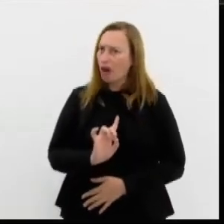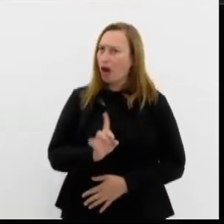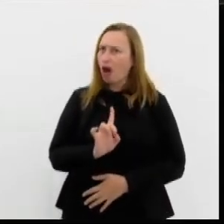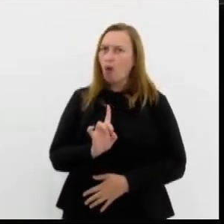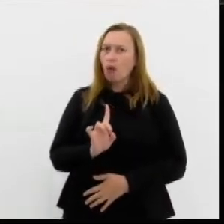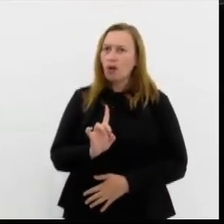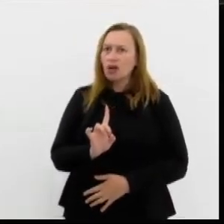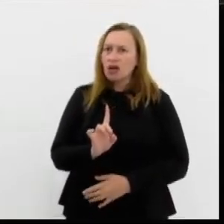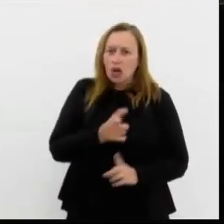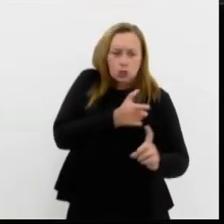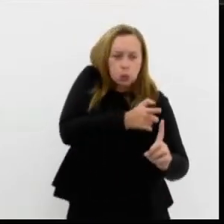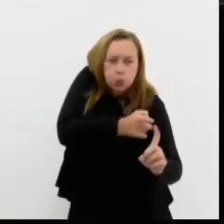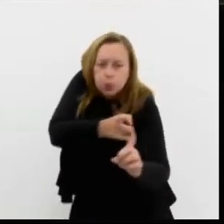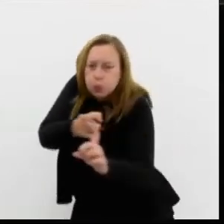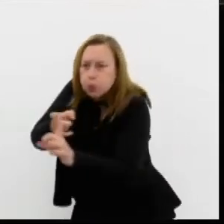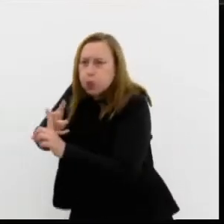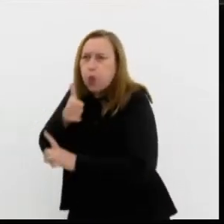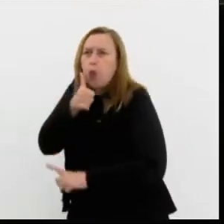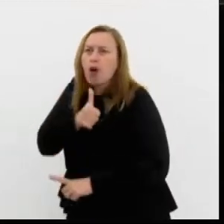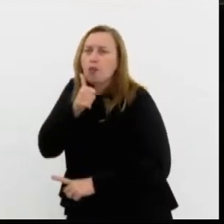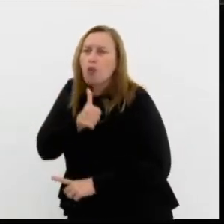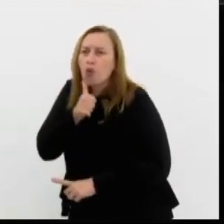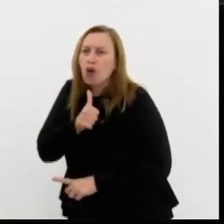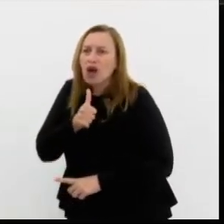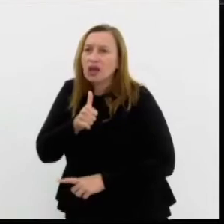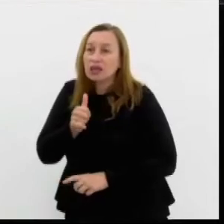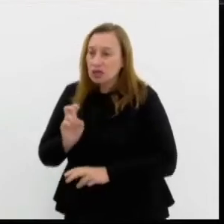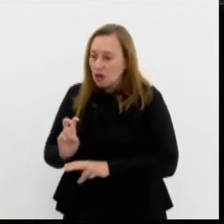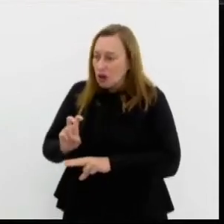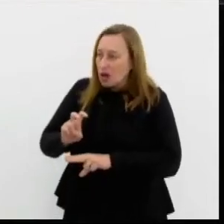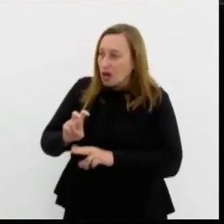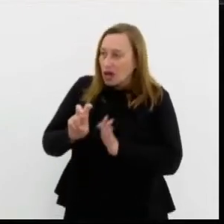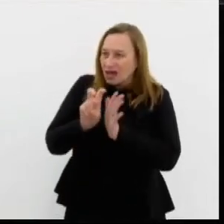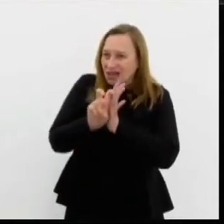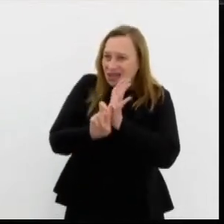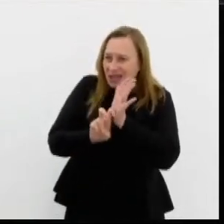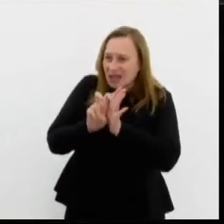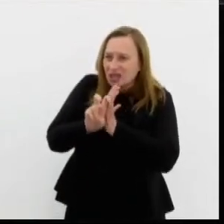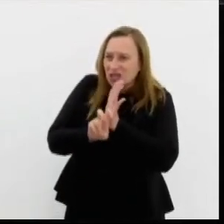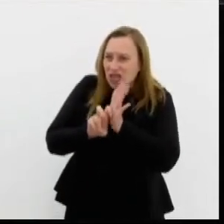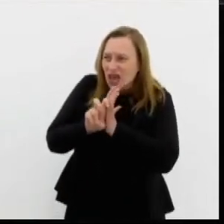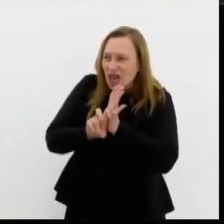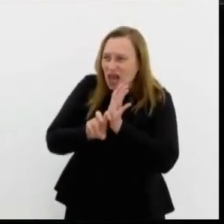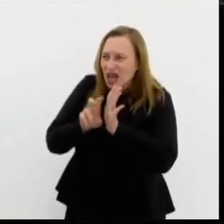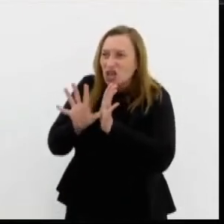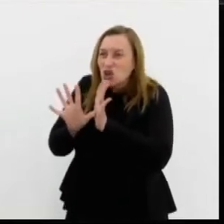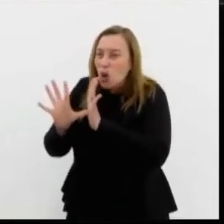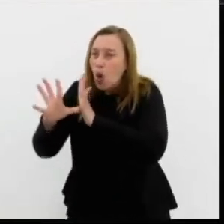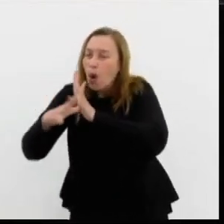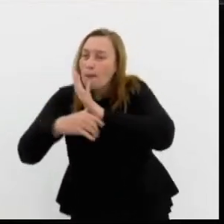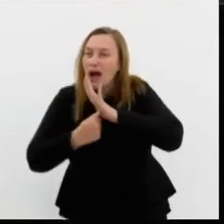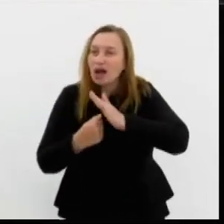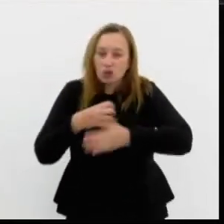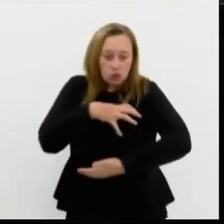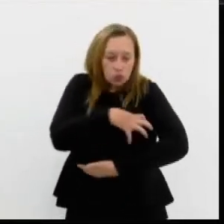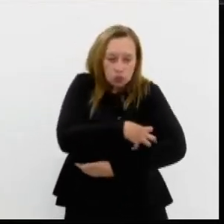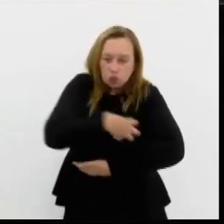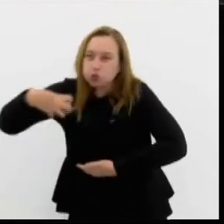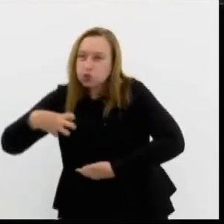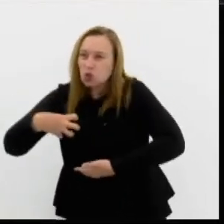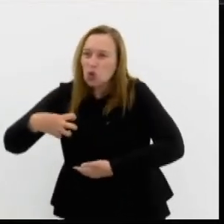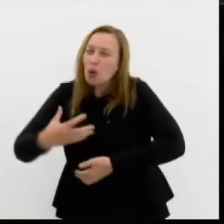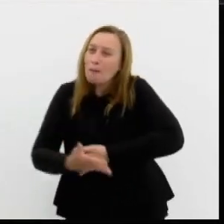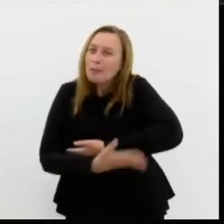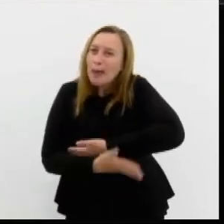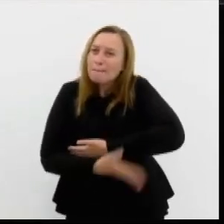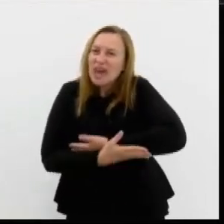assassinaram uma garota em uma cadeira de rodas. Eles sequestraram bebês. Se não